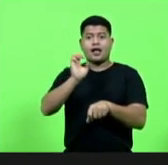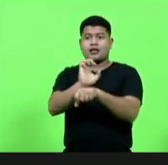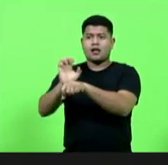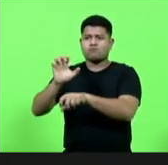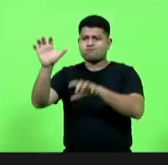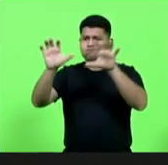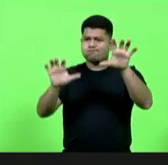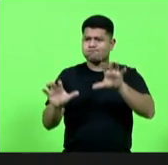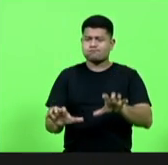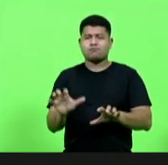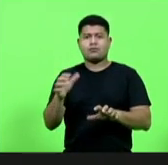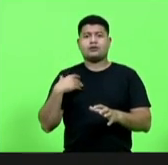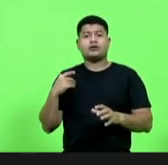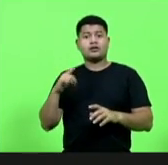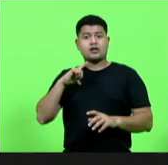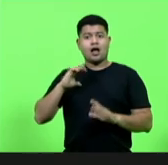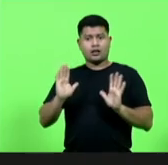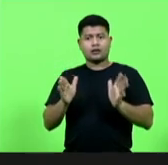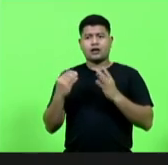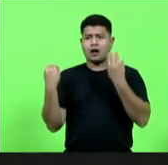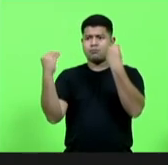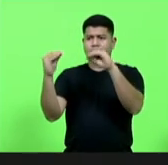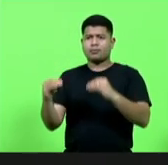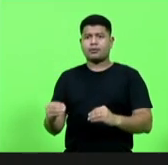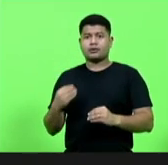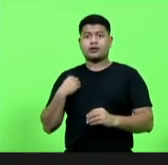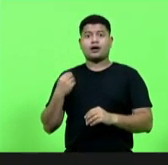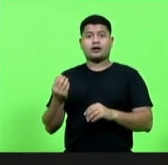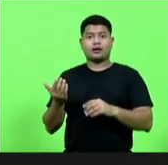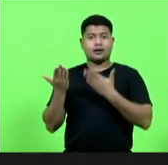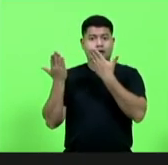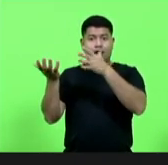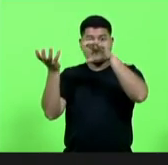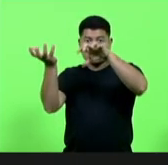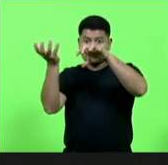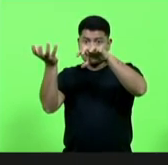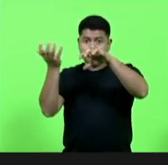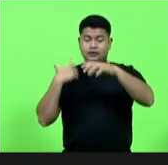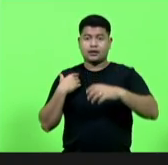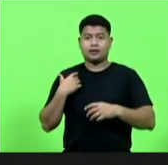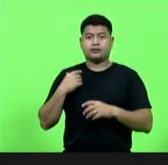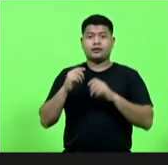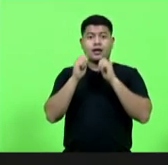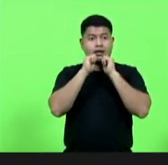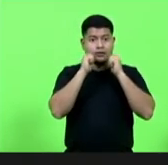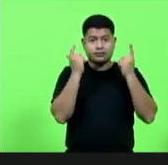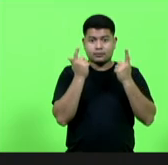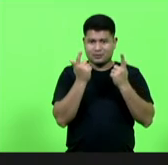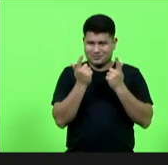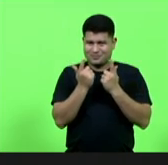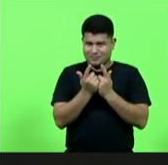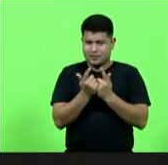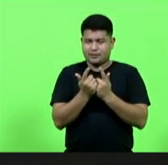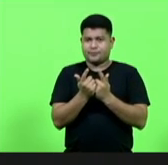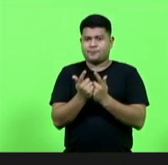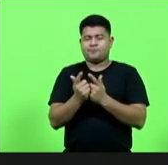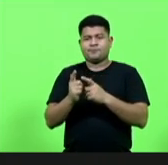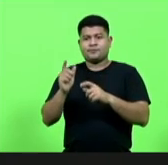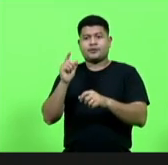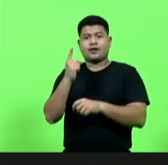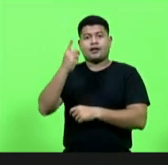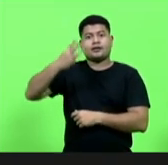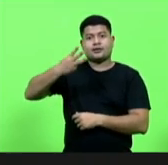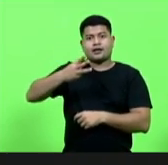todos os companheiros e companheiras, Senado, Assembleia de três estados, muitas câmaras de vereadores